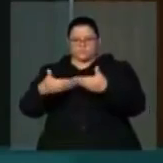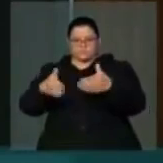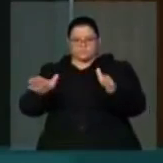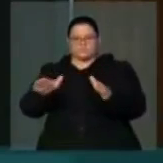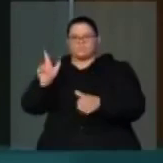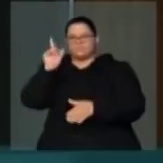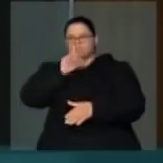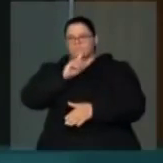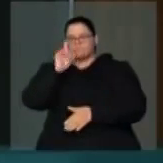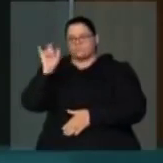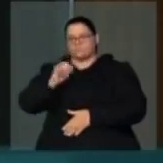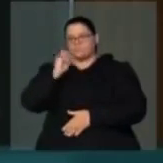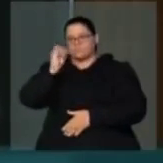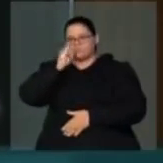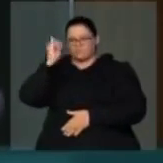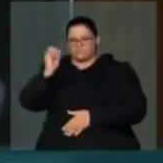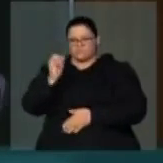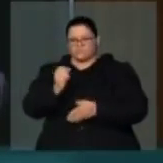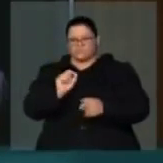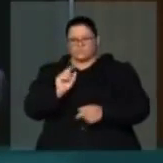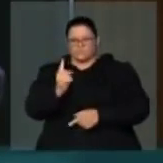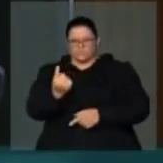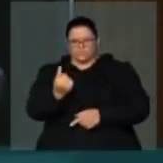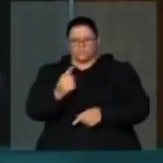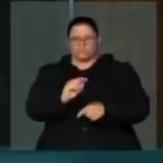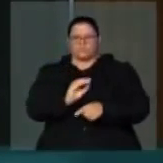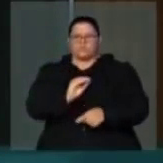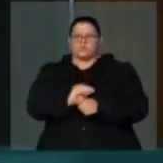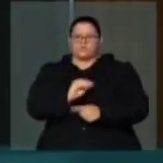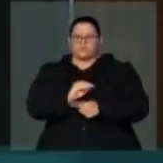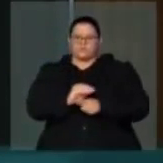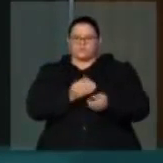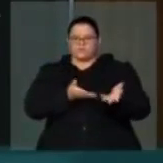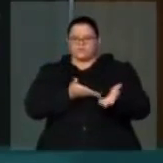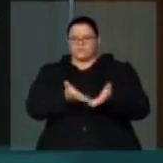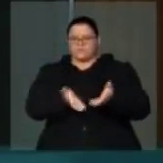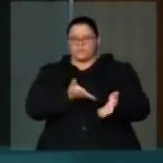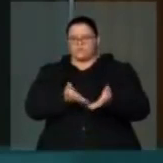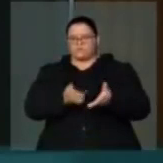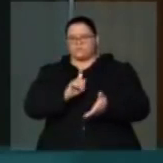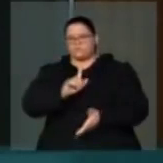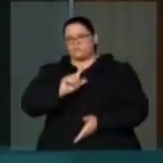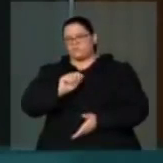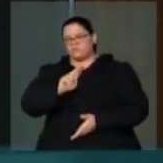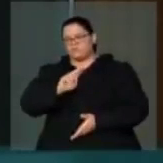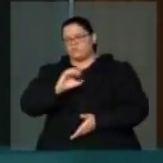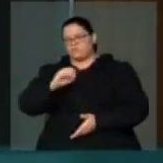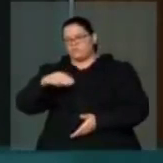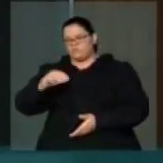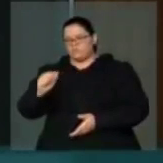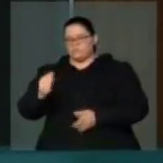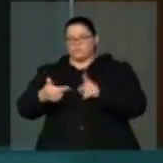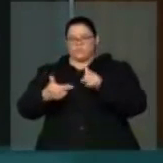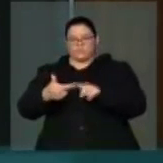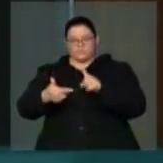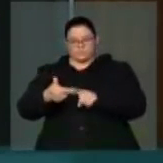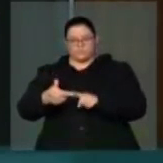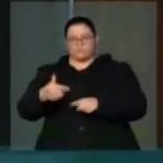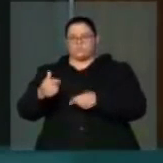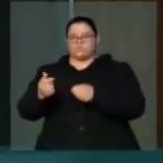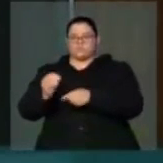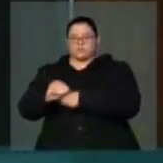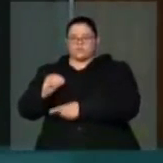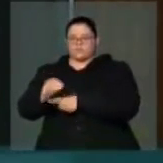polo do tratamento de glaucoma e também o polo da catarata, que vai agora atender de uma forma